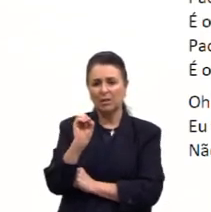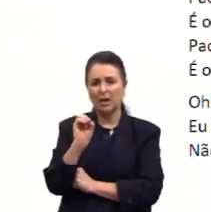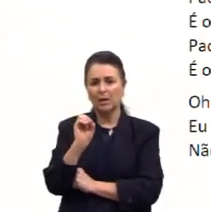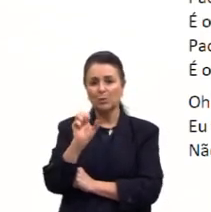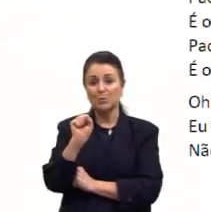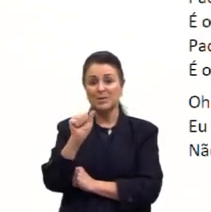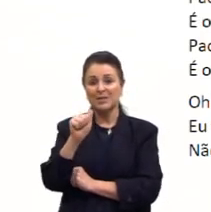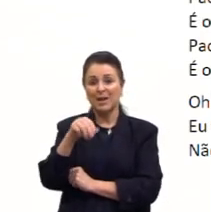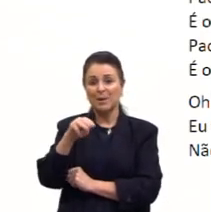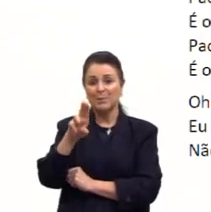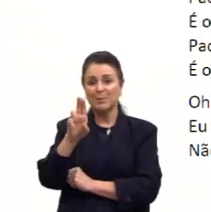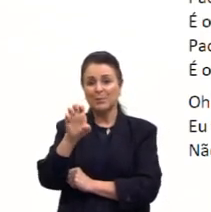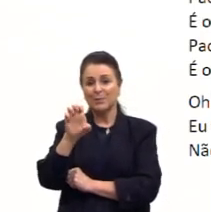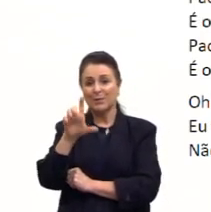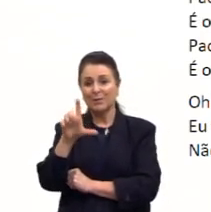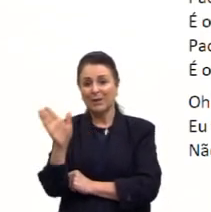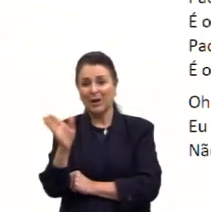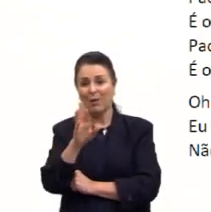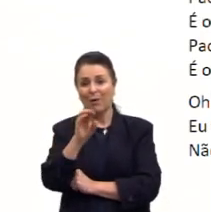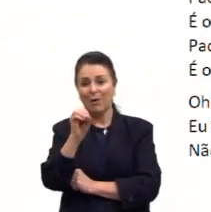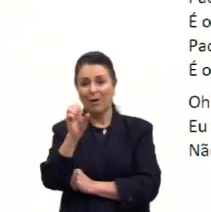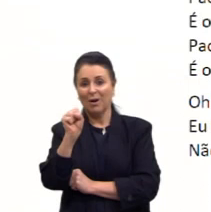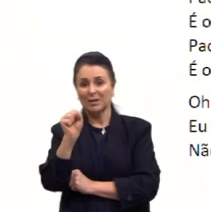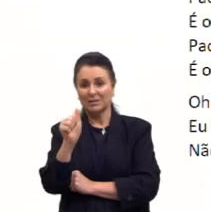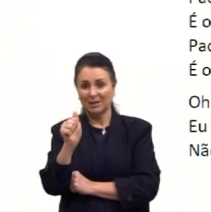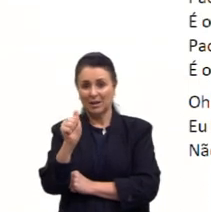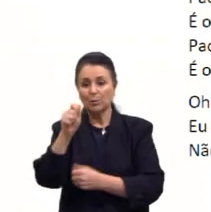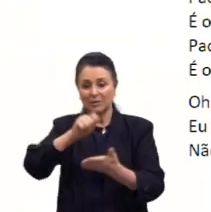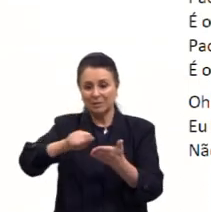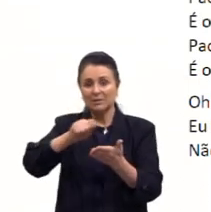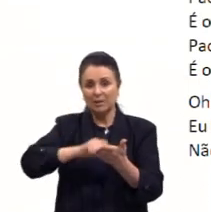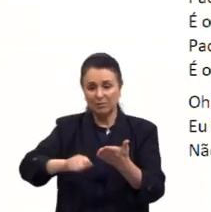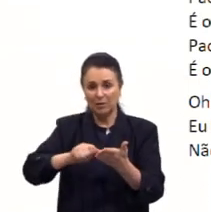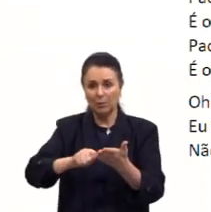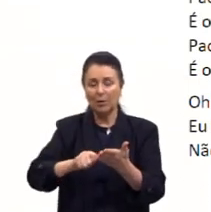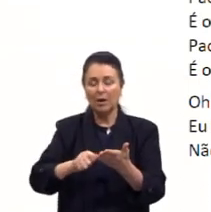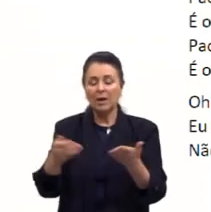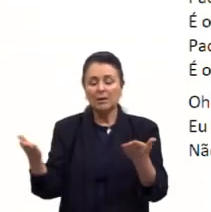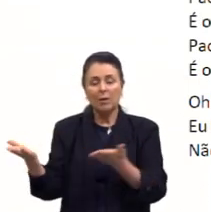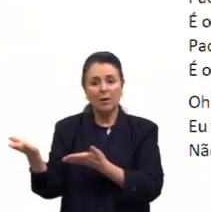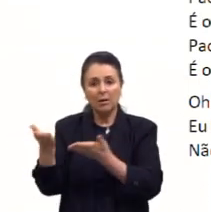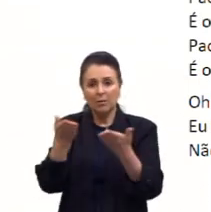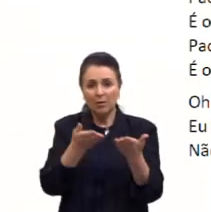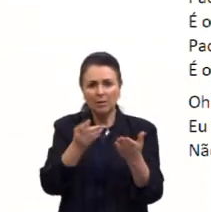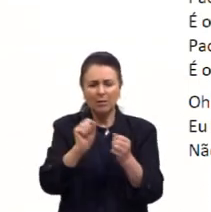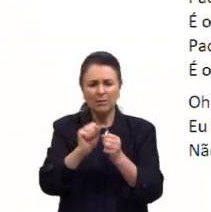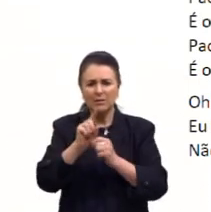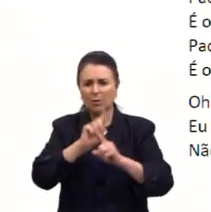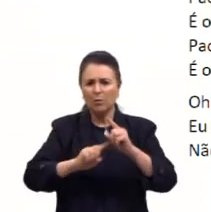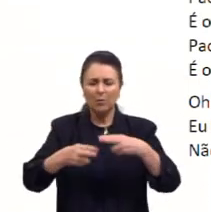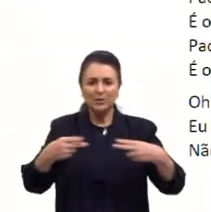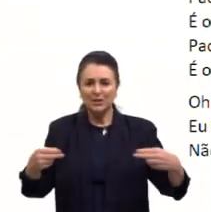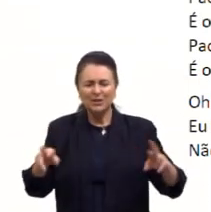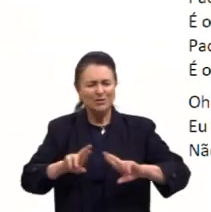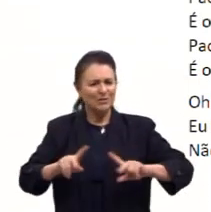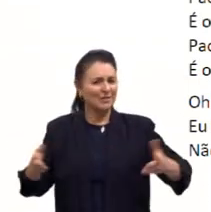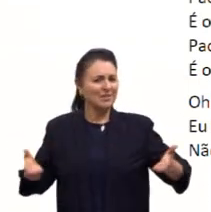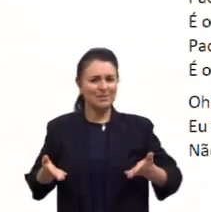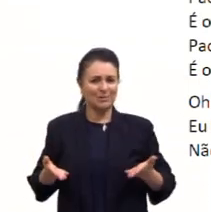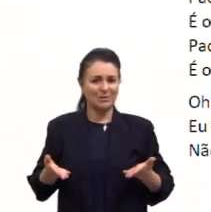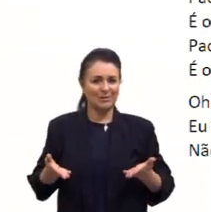foi muito feliz quando ele faz essa reflexão. E aí eu te convido para nós fazer algo diferente hoje. Vamos